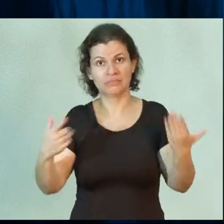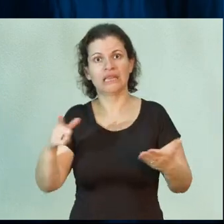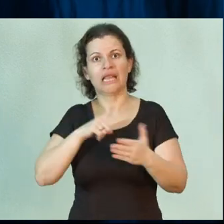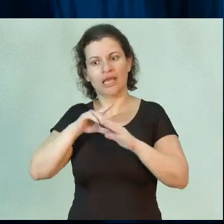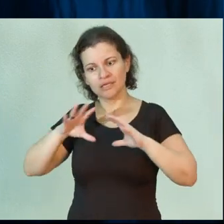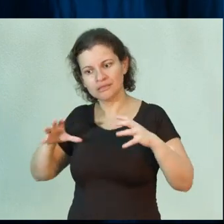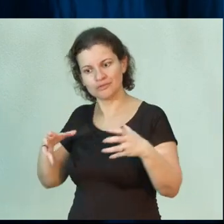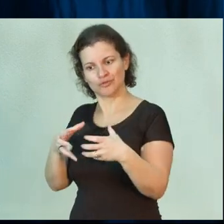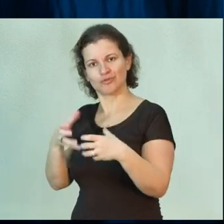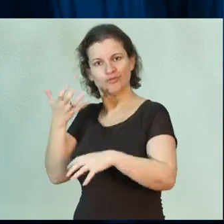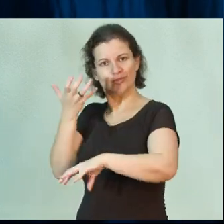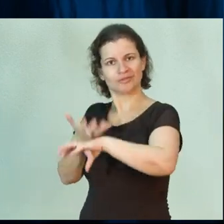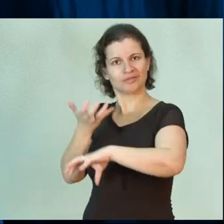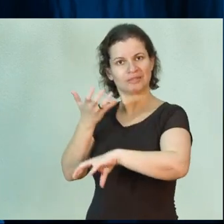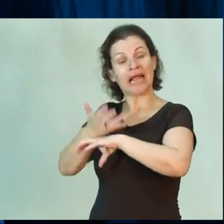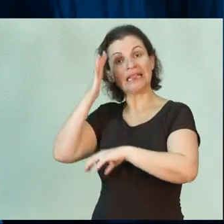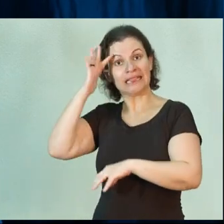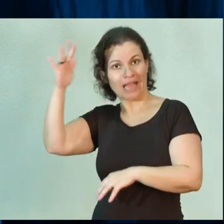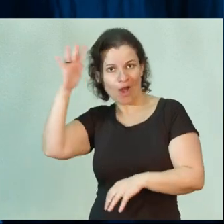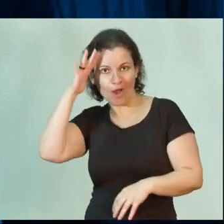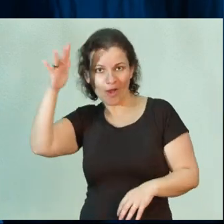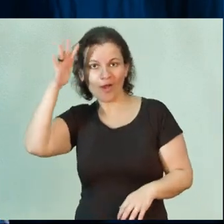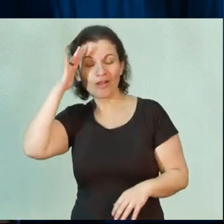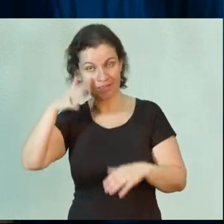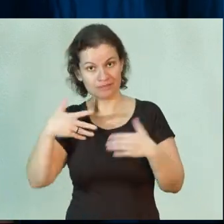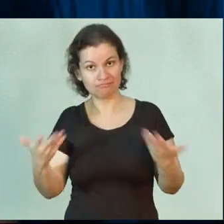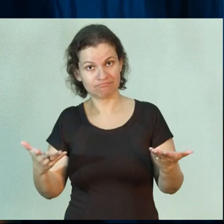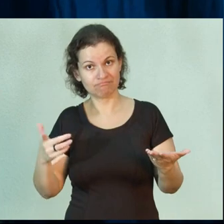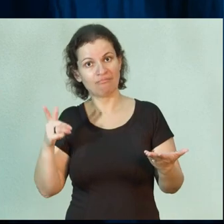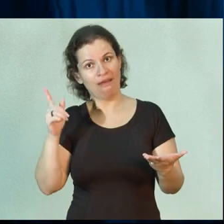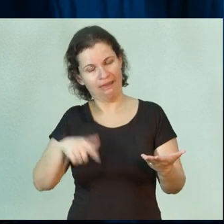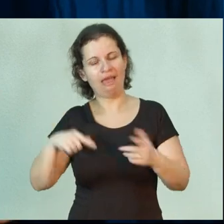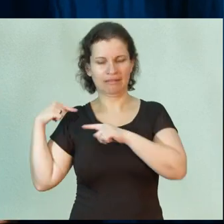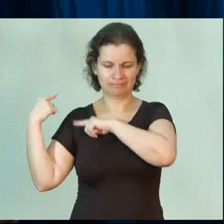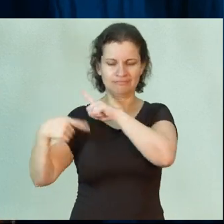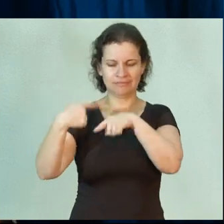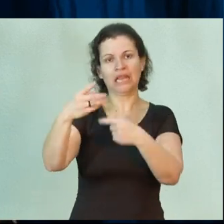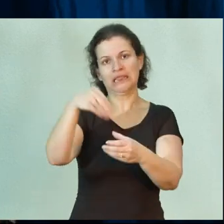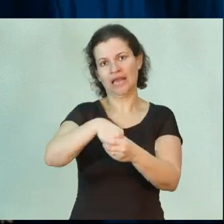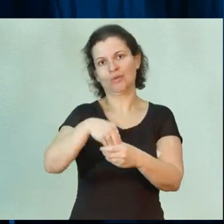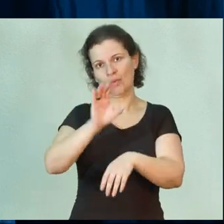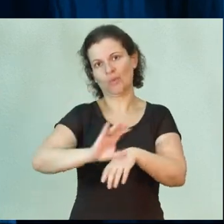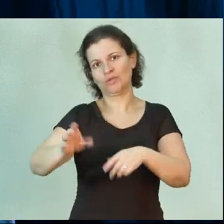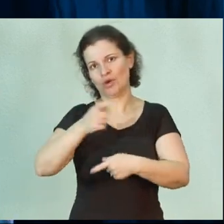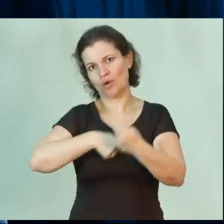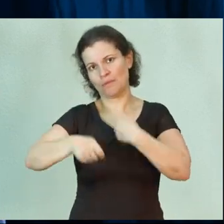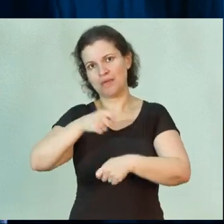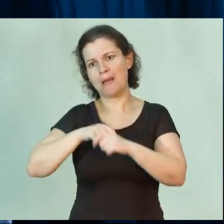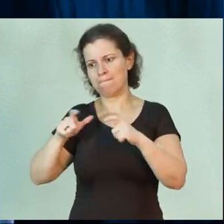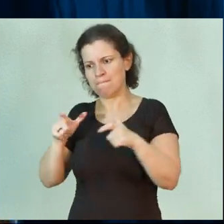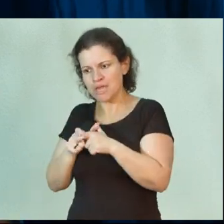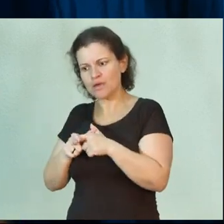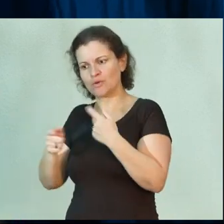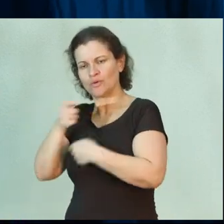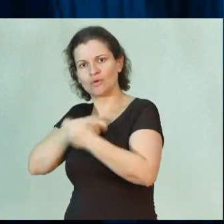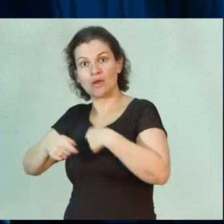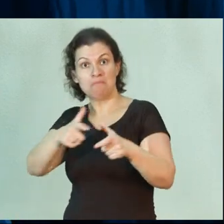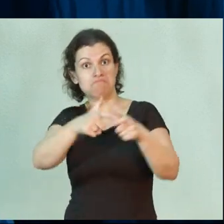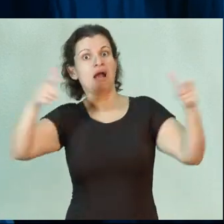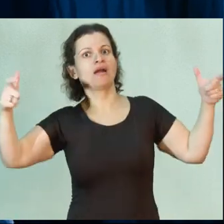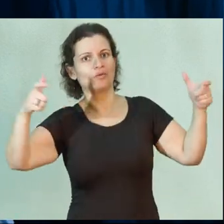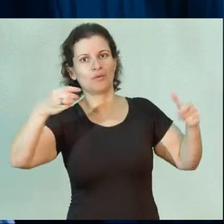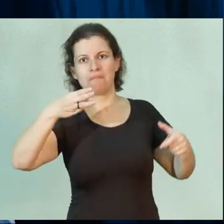conjunto de disciplinas teóricas, que são tradicionais dentro do curso de economia, então a microeconomia, a